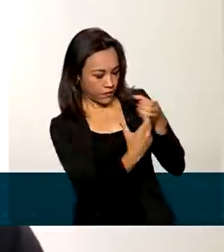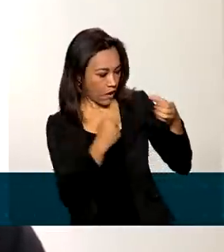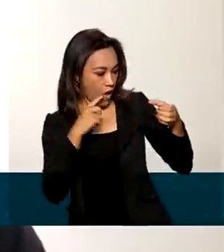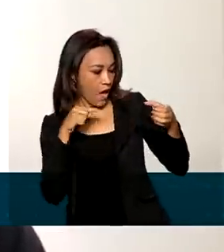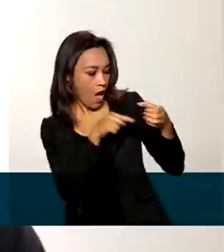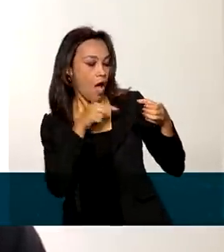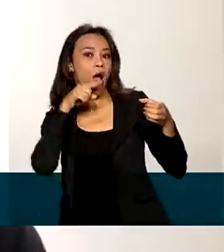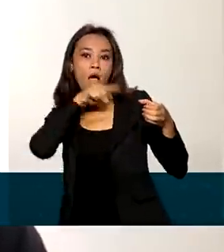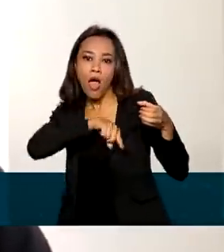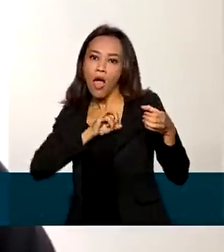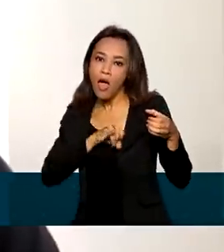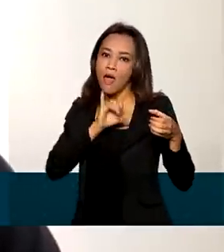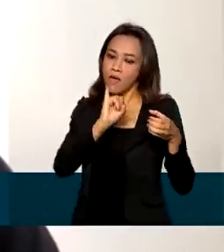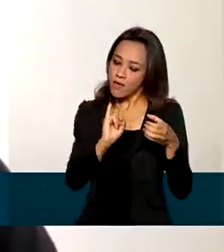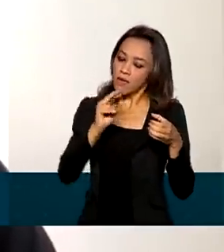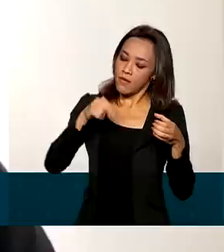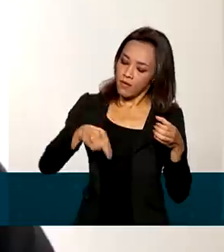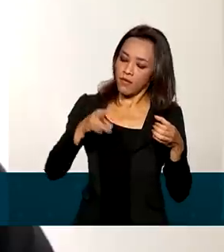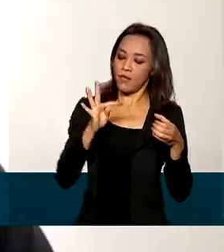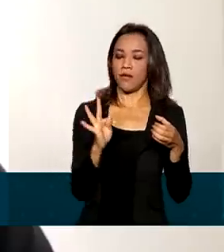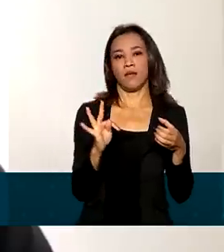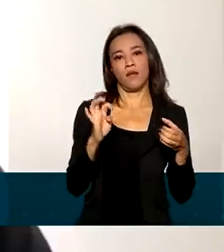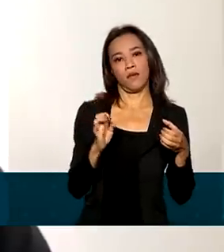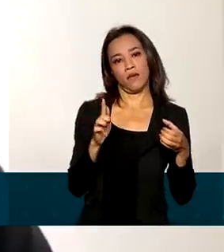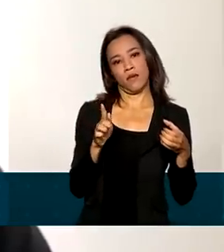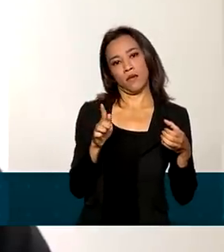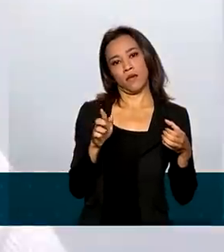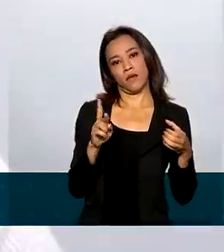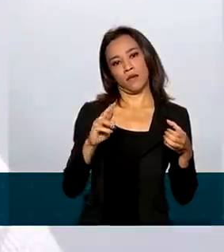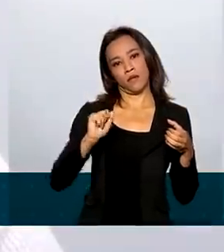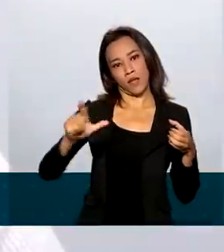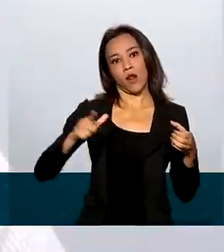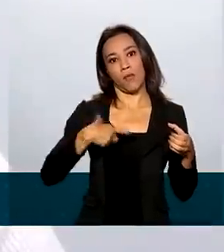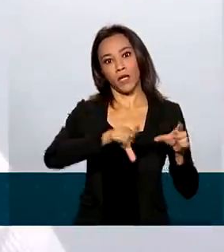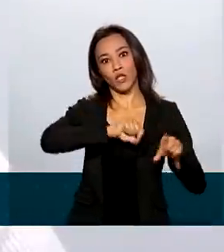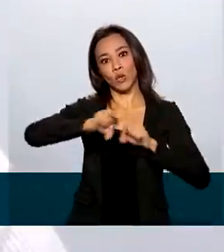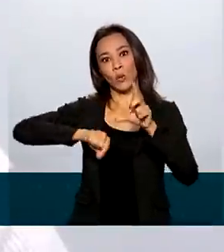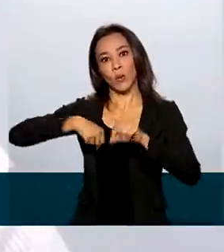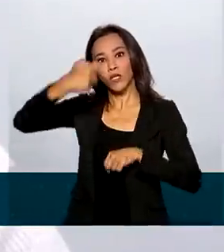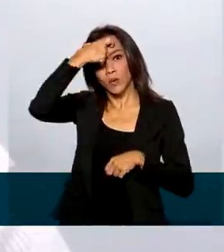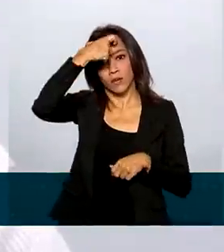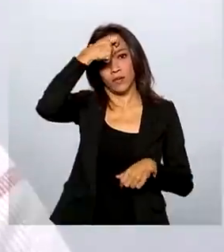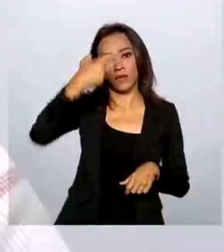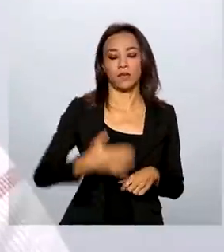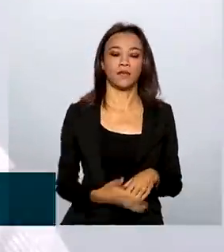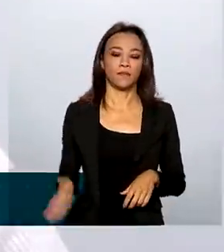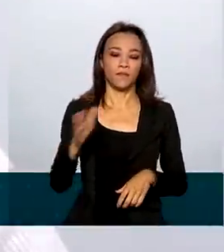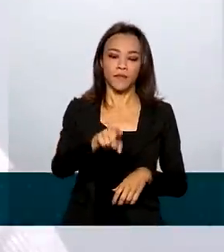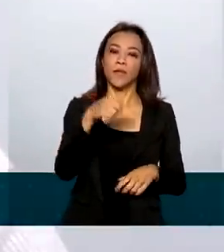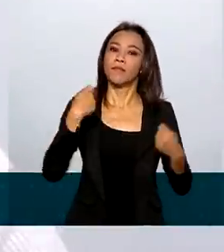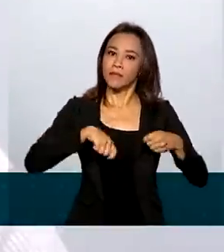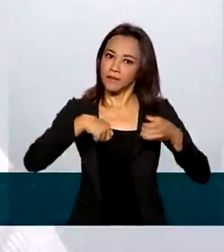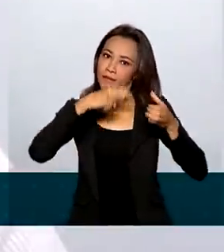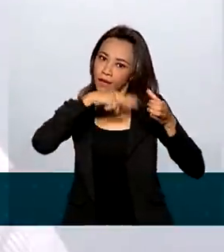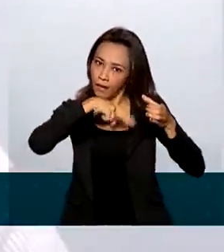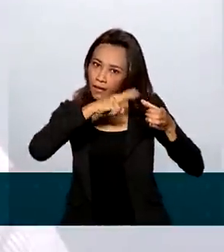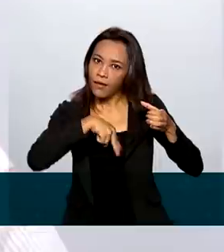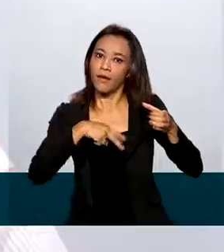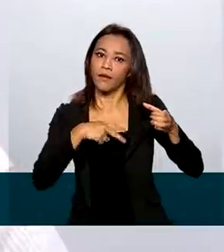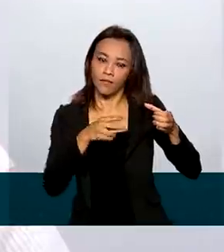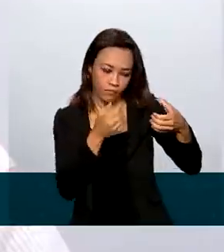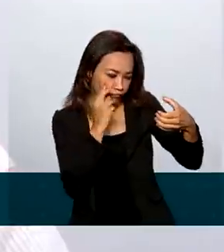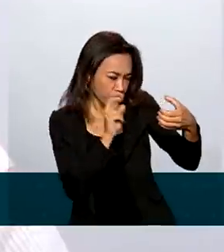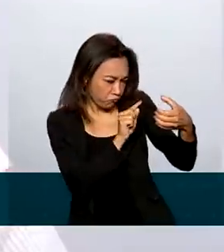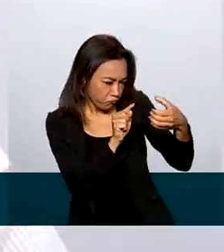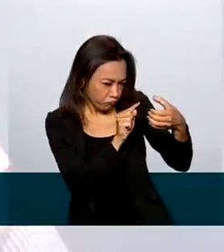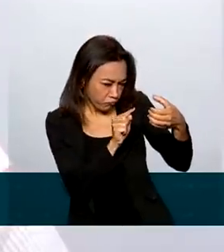alimentos e fazer as suas escolhas de uma maneira mais consciente. É importante uma leitura atenta e crítica em relação aos